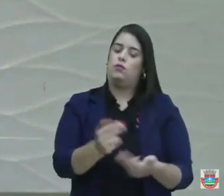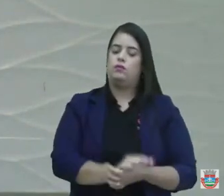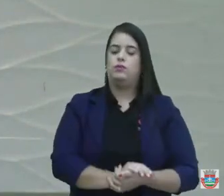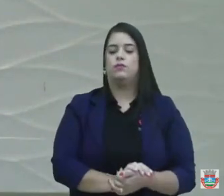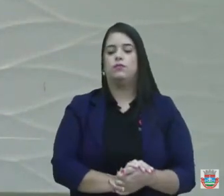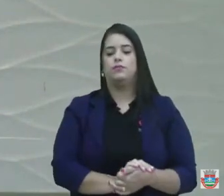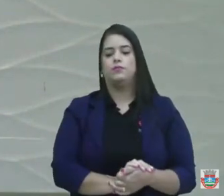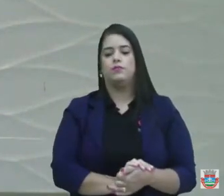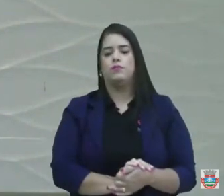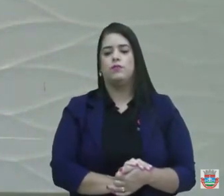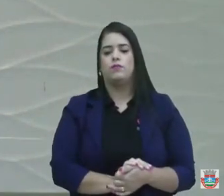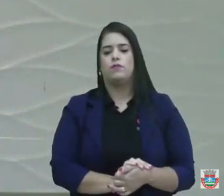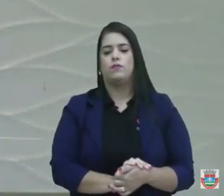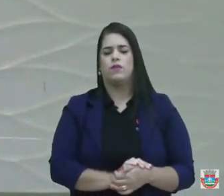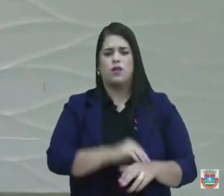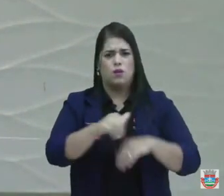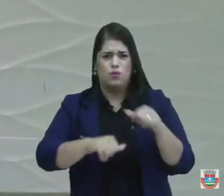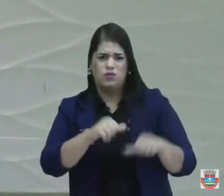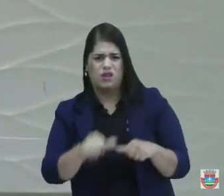Não tem que estar inventando.